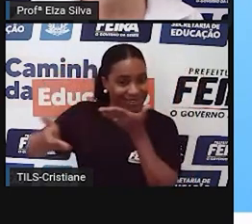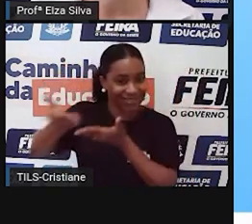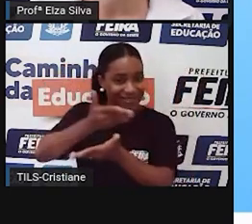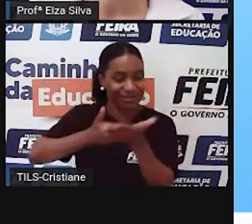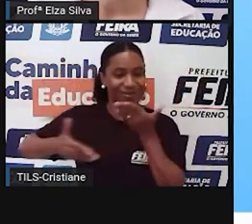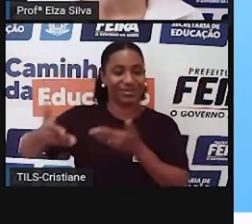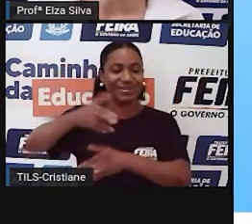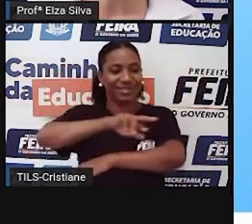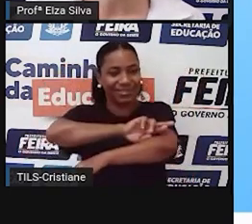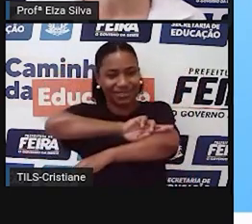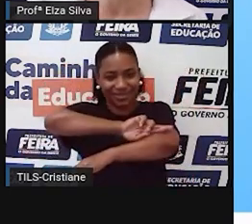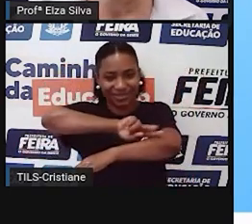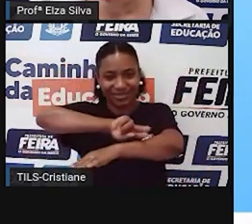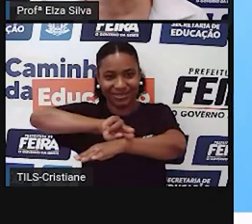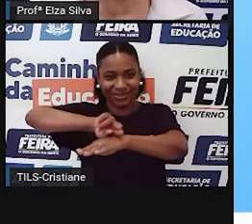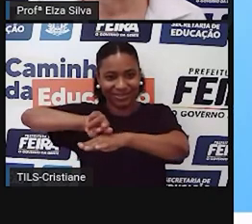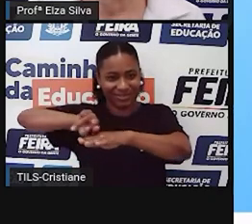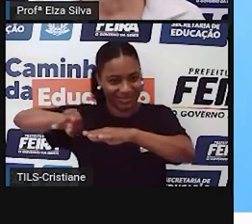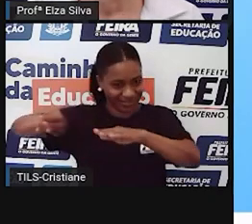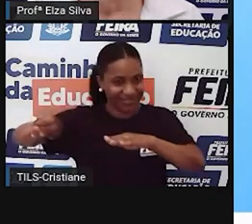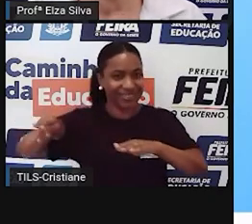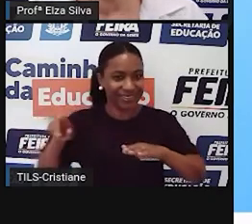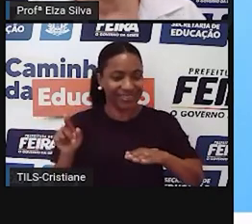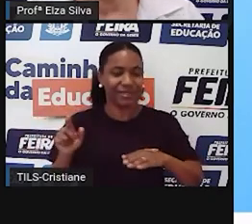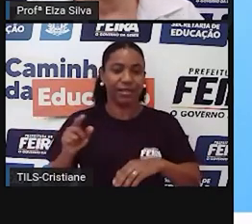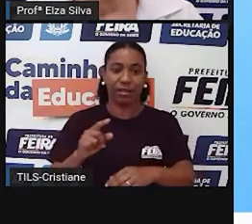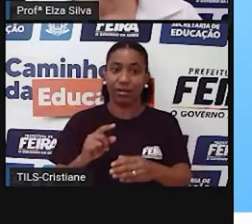Eu sou o pai do meu.